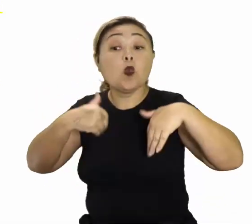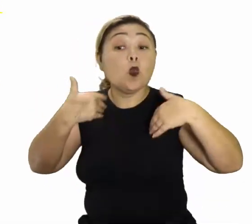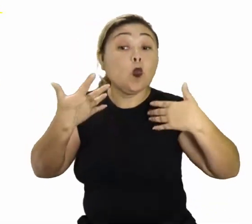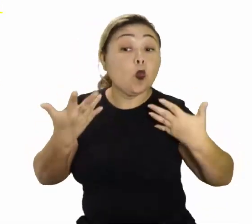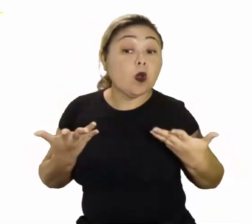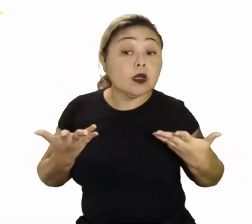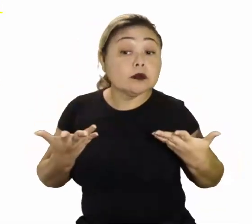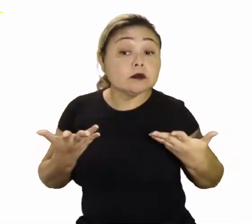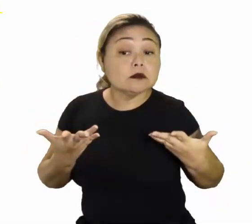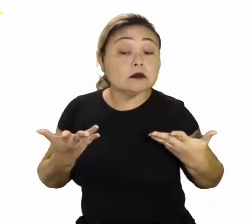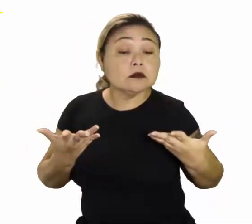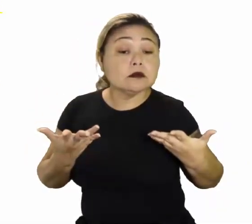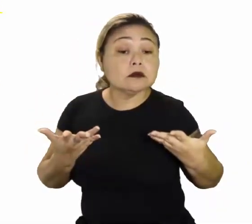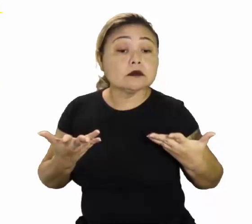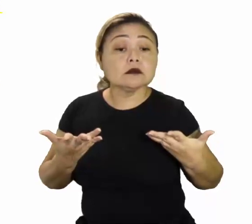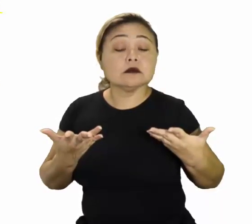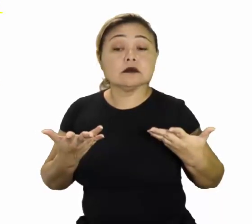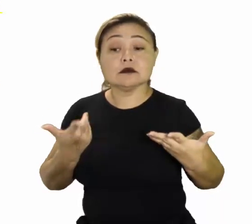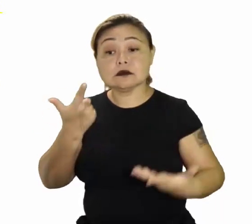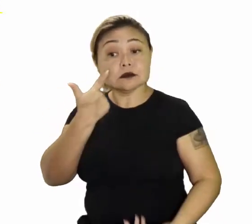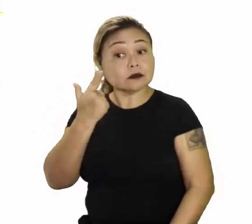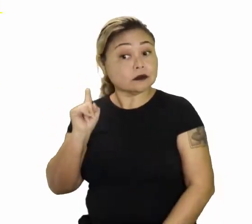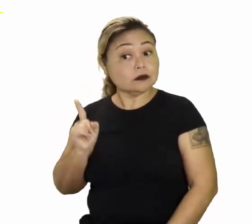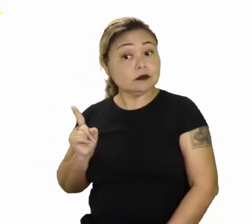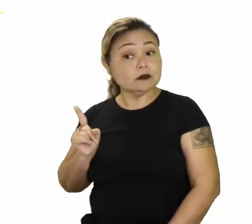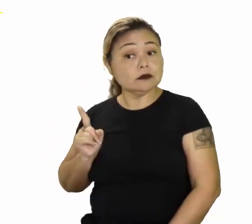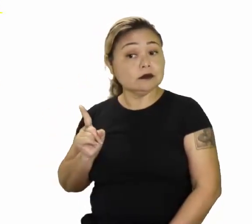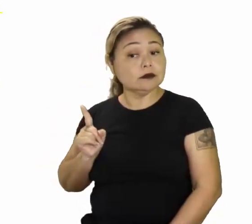componentes? Vamos lá.